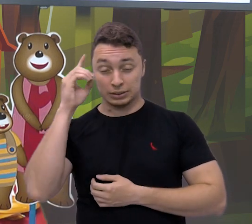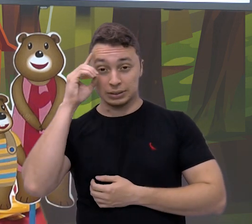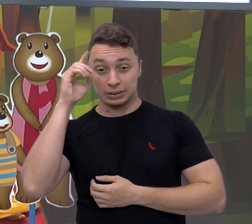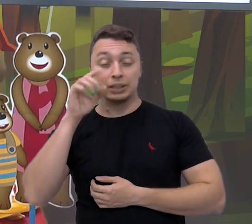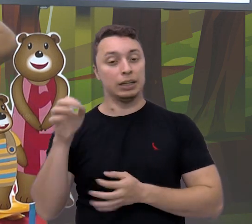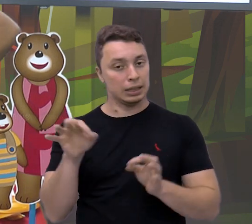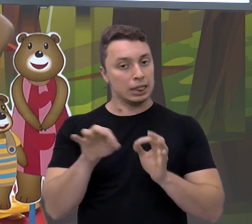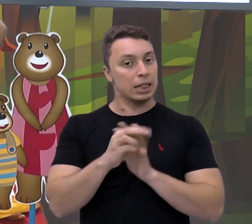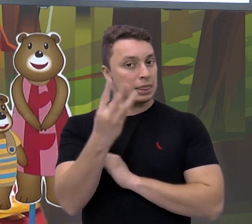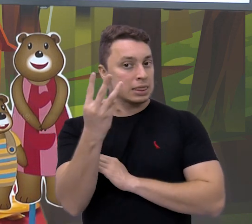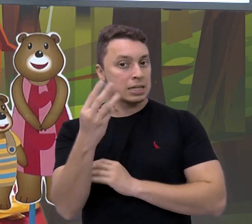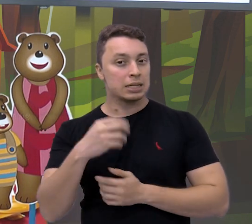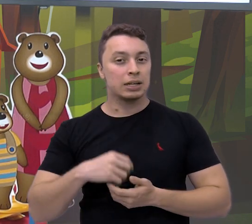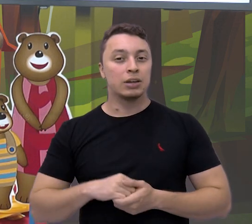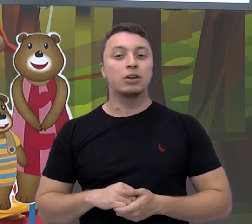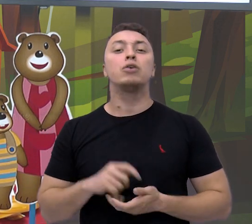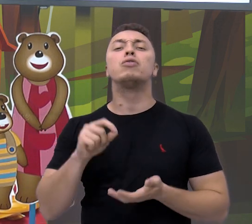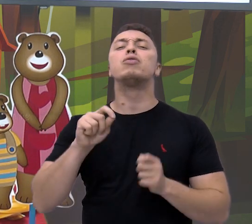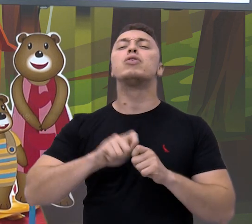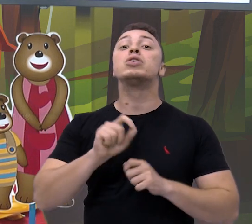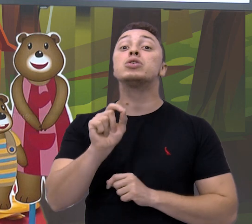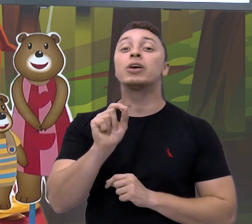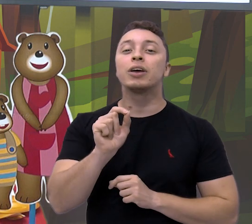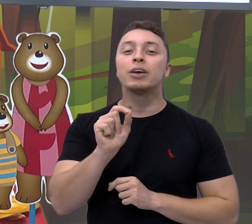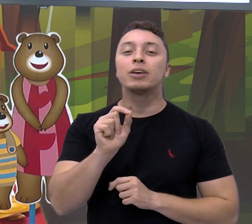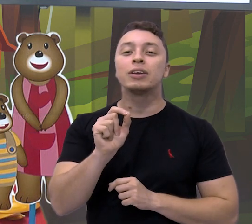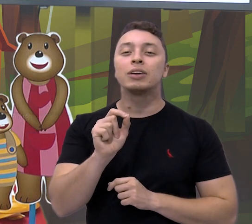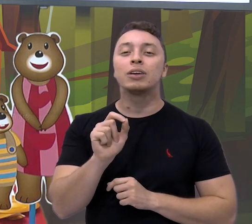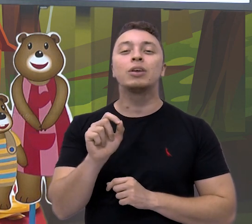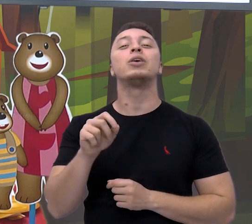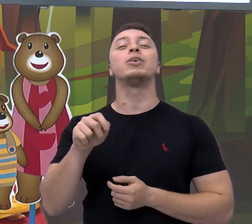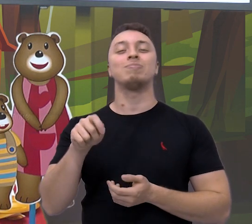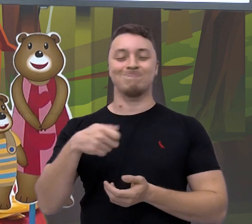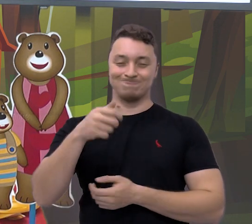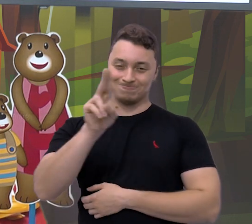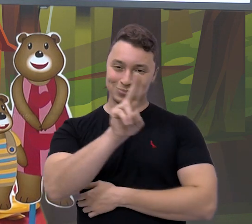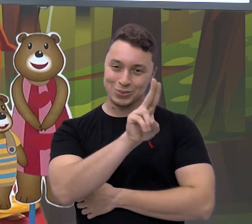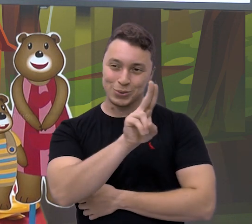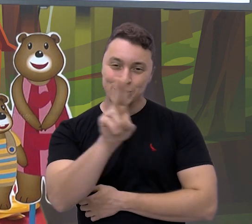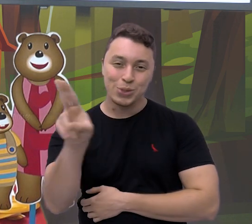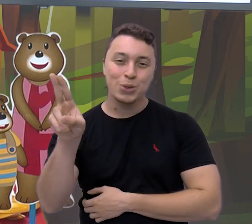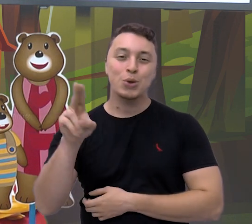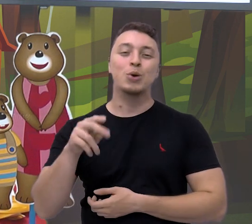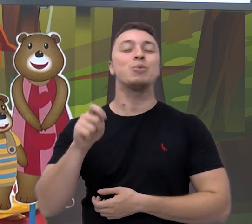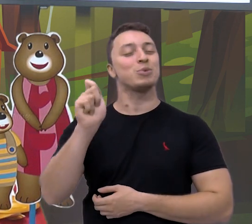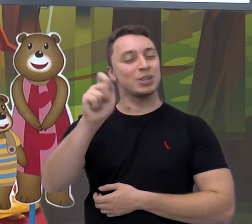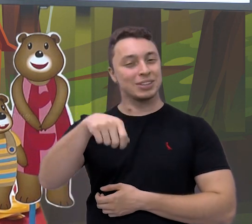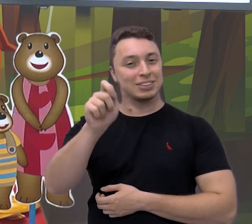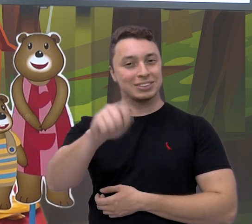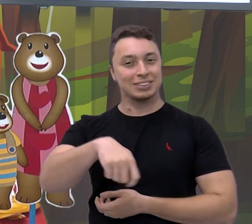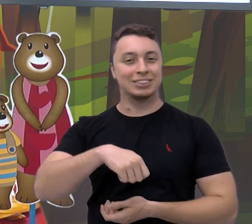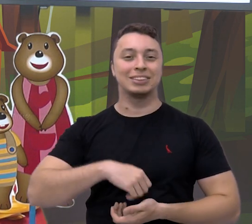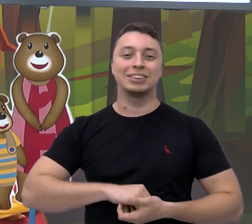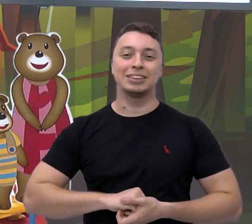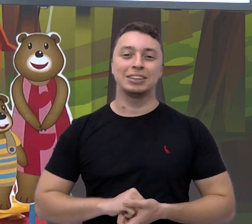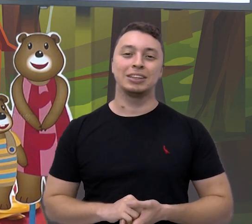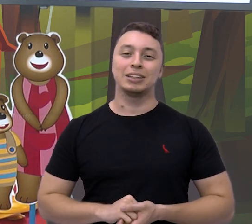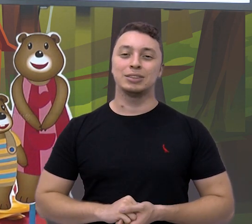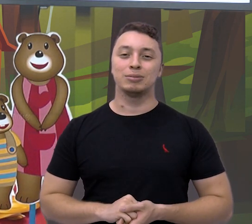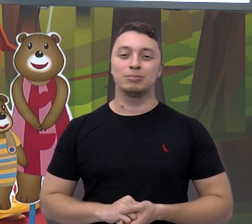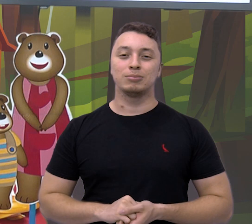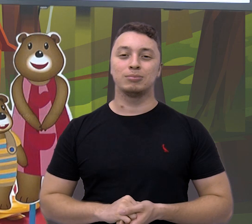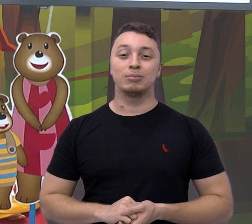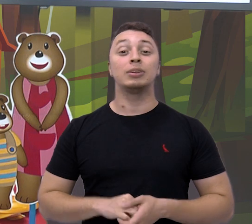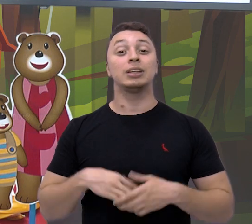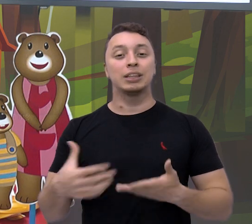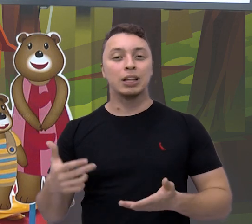terceira questão, o que é que a gente faz? Escreve o nome. Isso mesmo! É como a gente tivesse